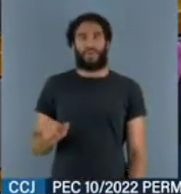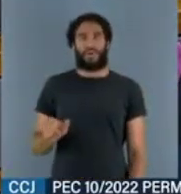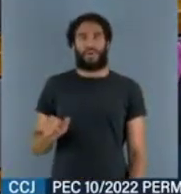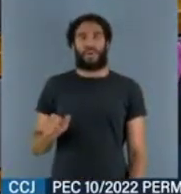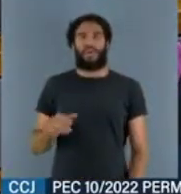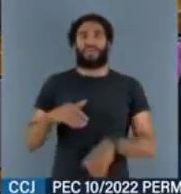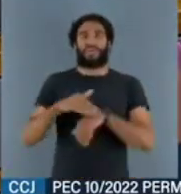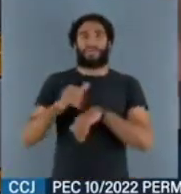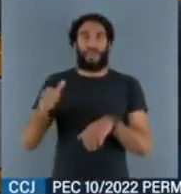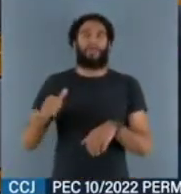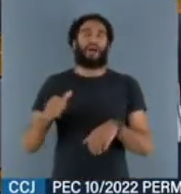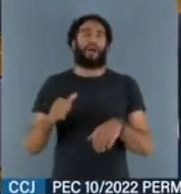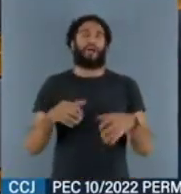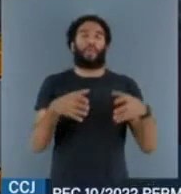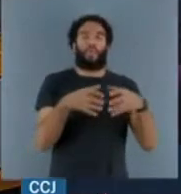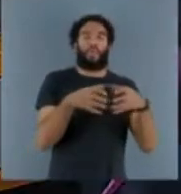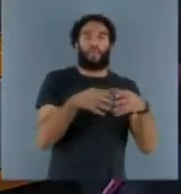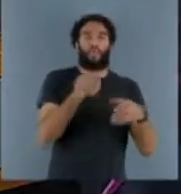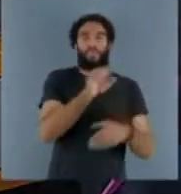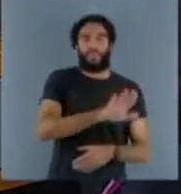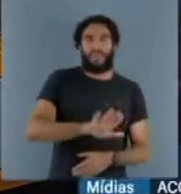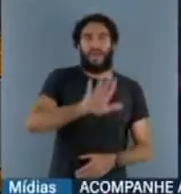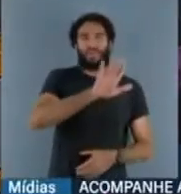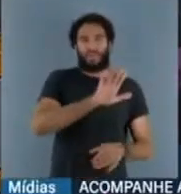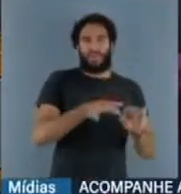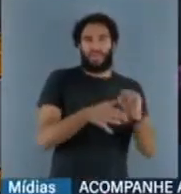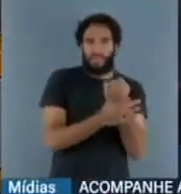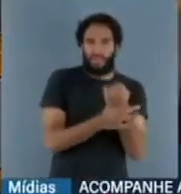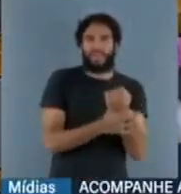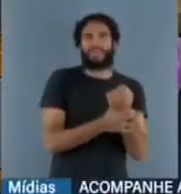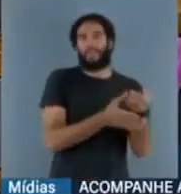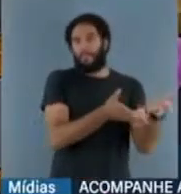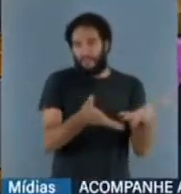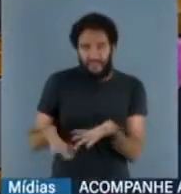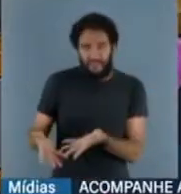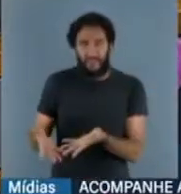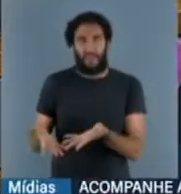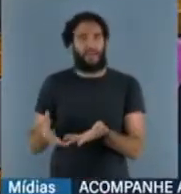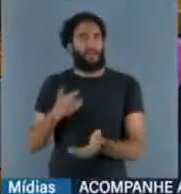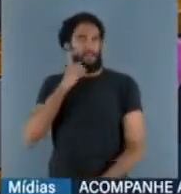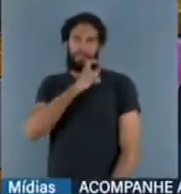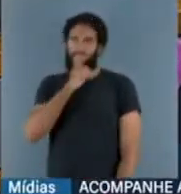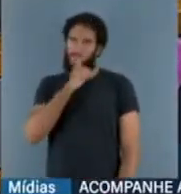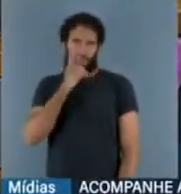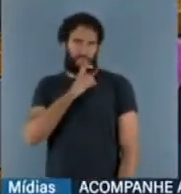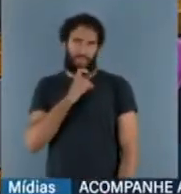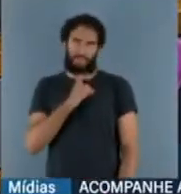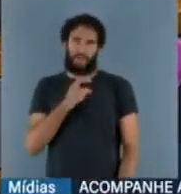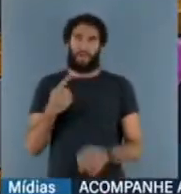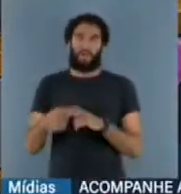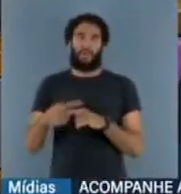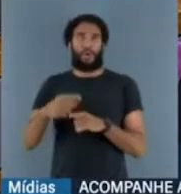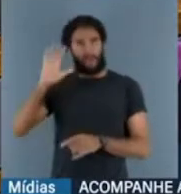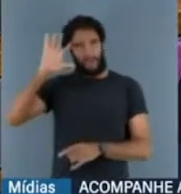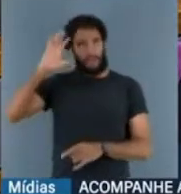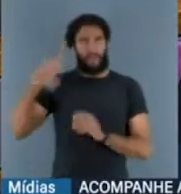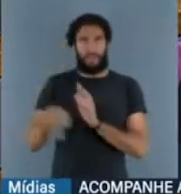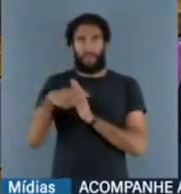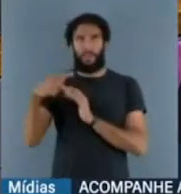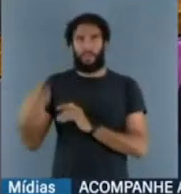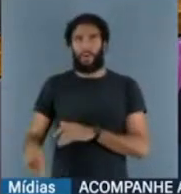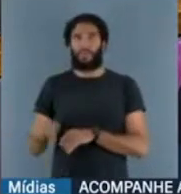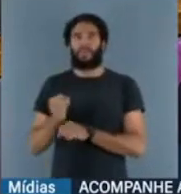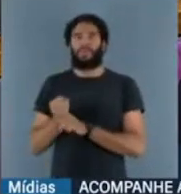Nacional se a anuência do governador. Mente. Quem está dizendo aqui que podia está mentindo, porque não está usando a decisão do Supremo Tribunal Federal em